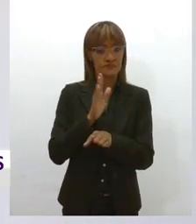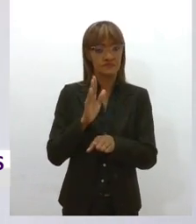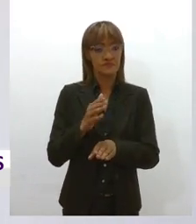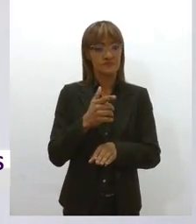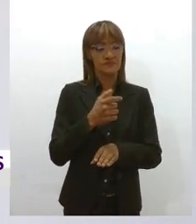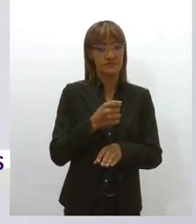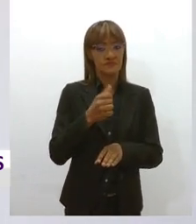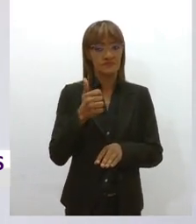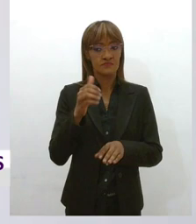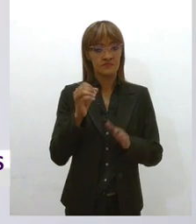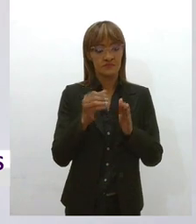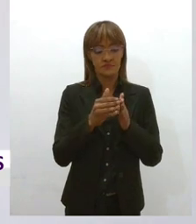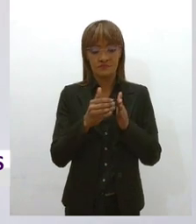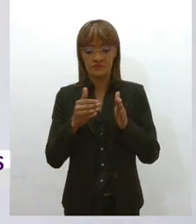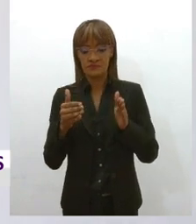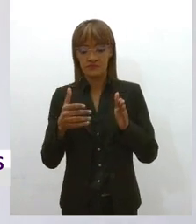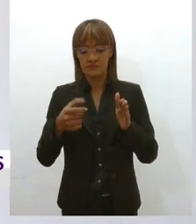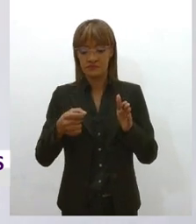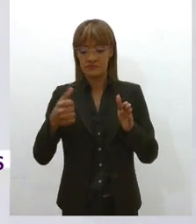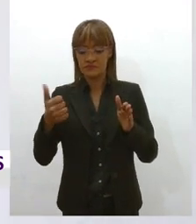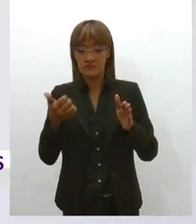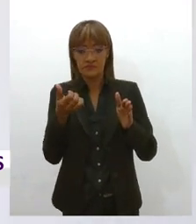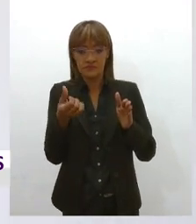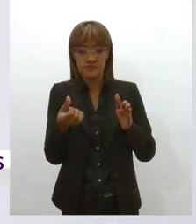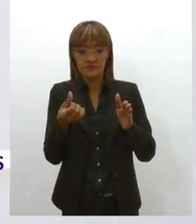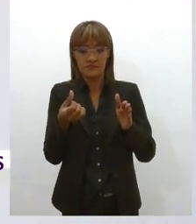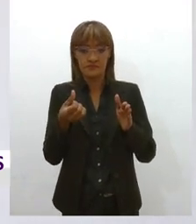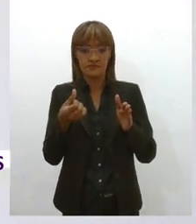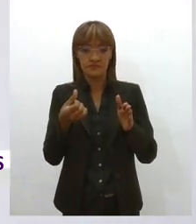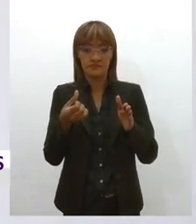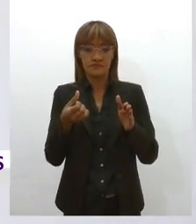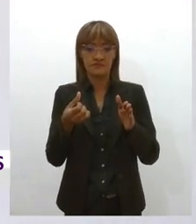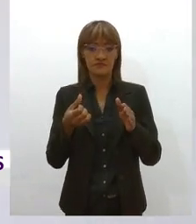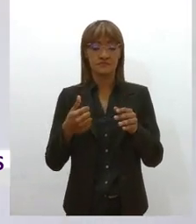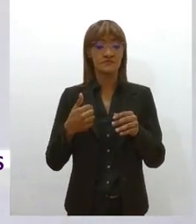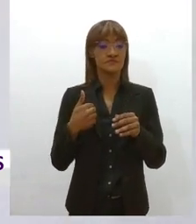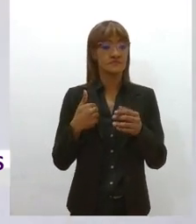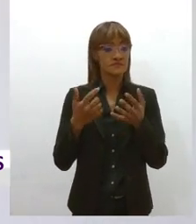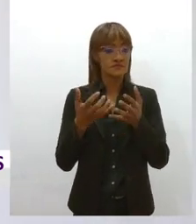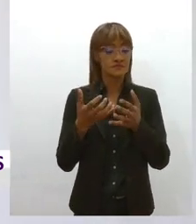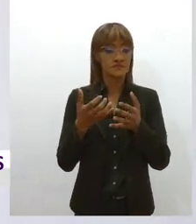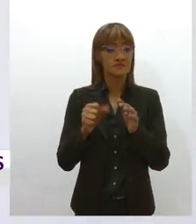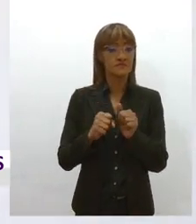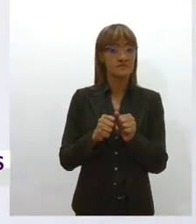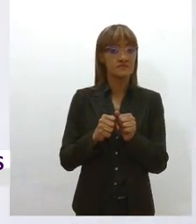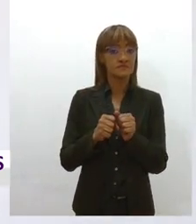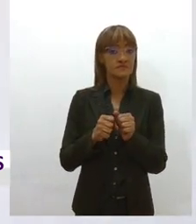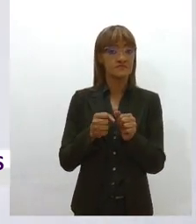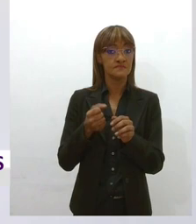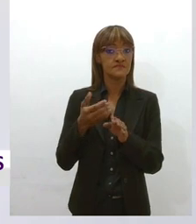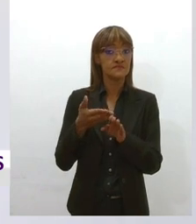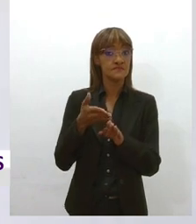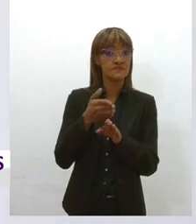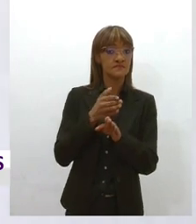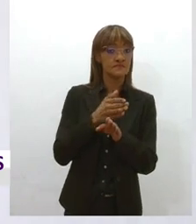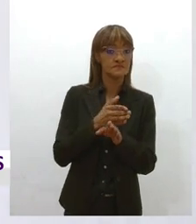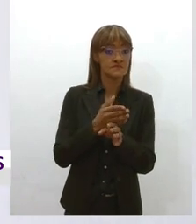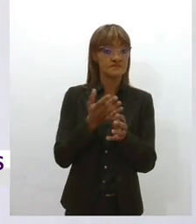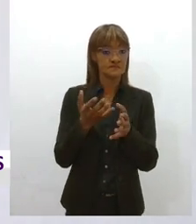e 2016, e eu pretendia, naquela época, atualizar e dar